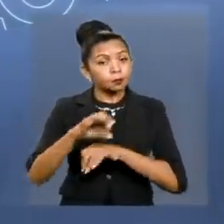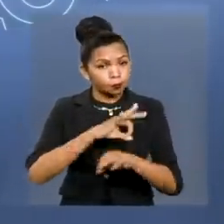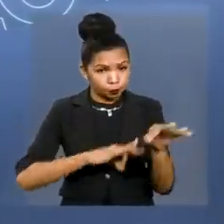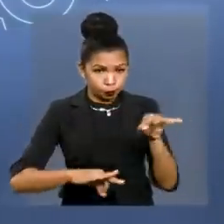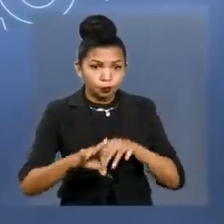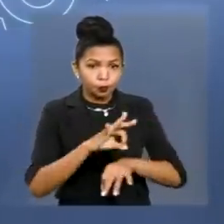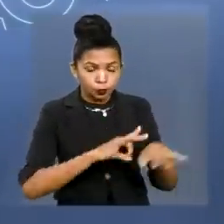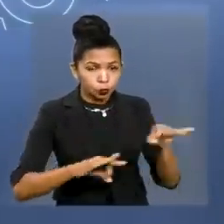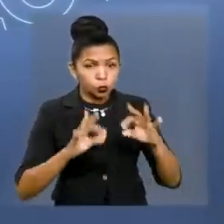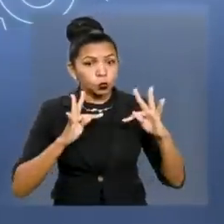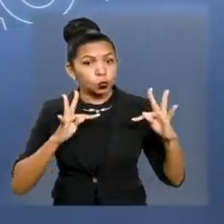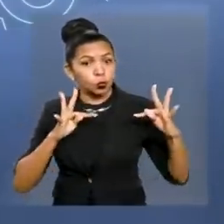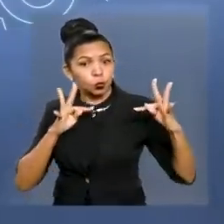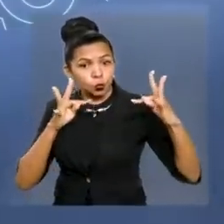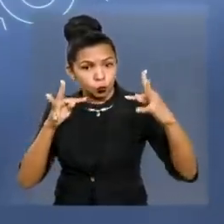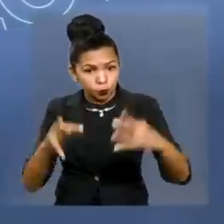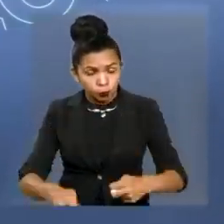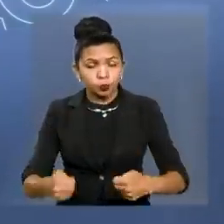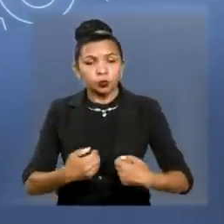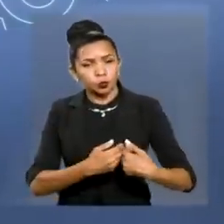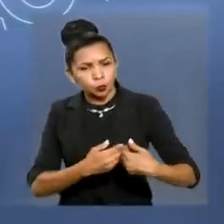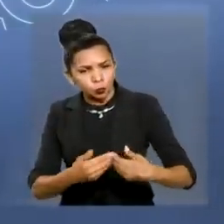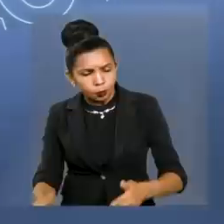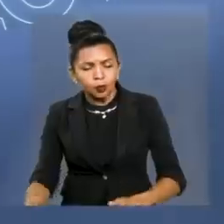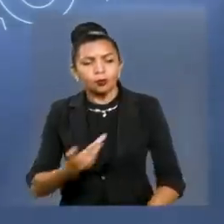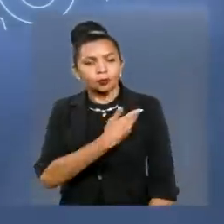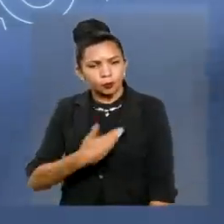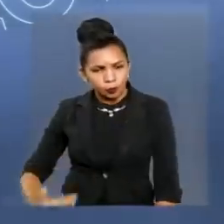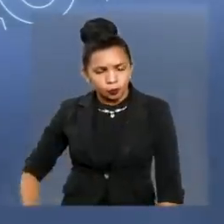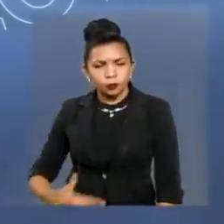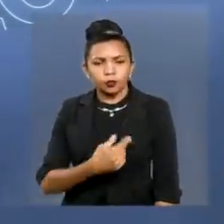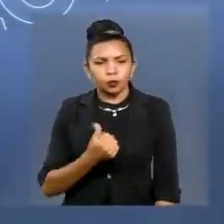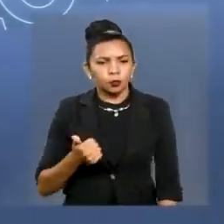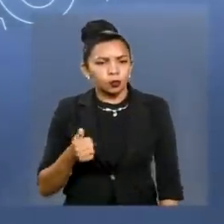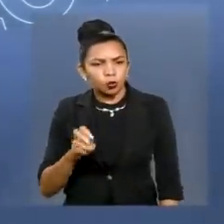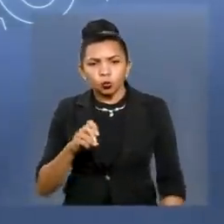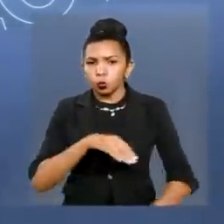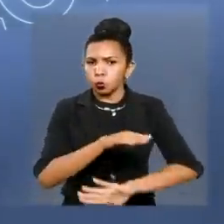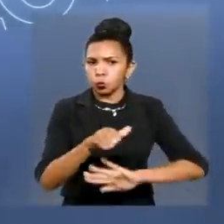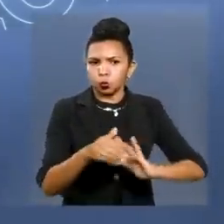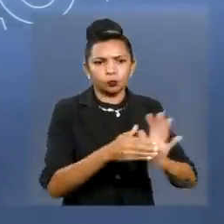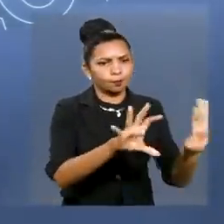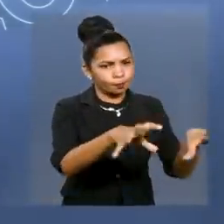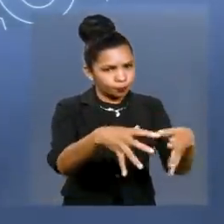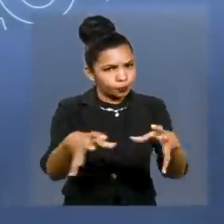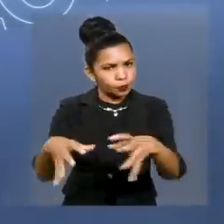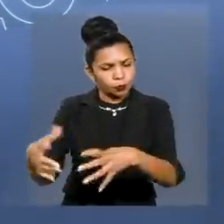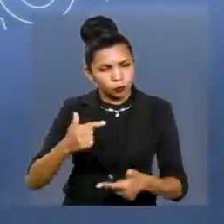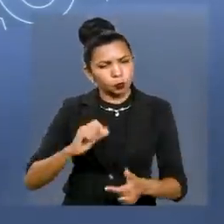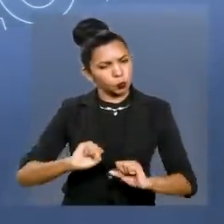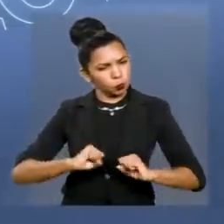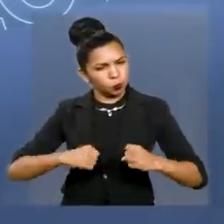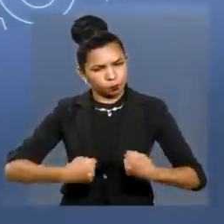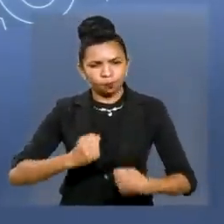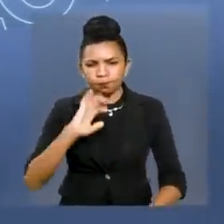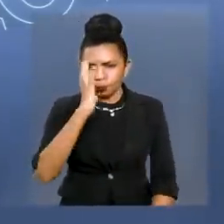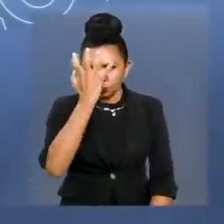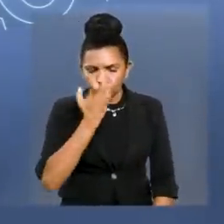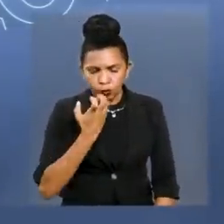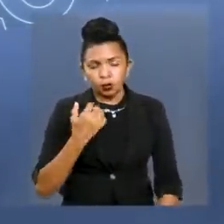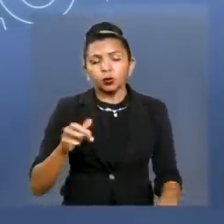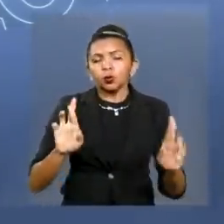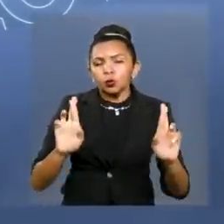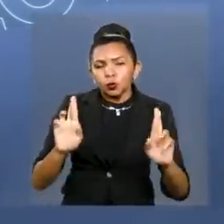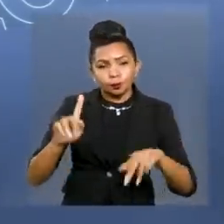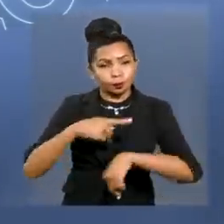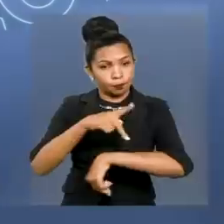geral no começo do governo de 2015. E todas as categorias tiveram reajuste. E eu espero que a situação do